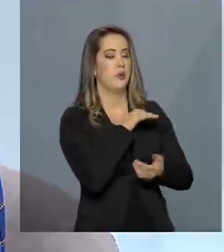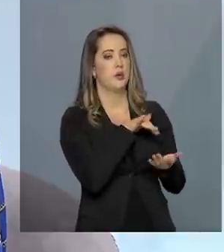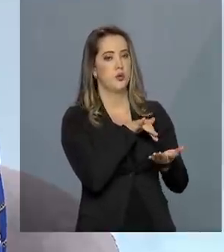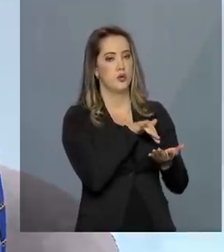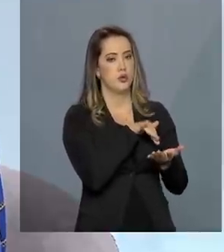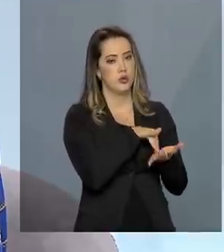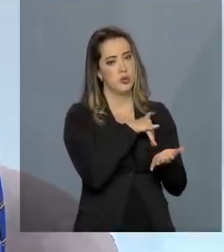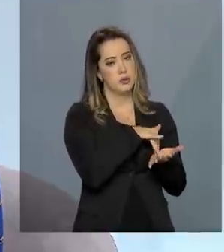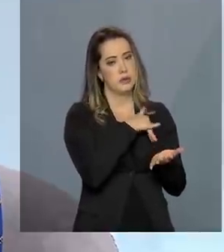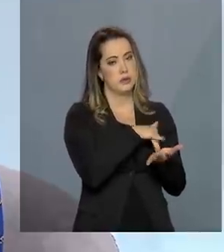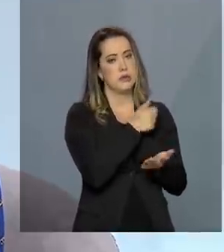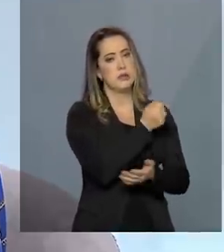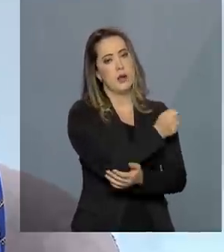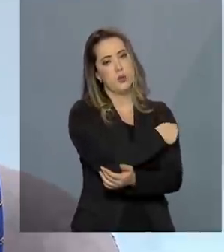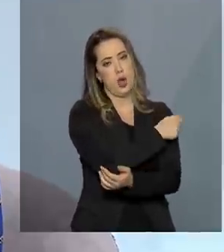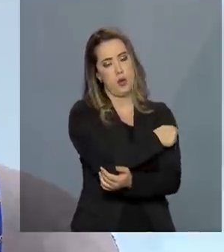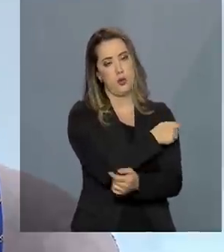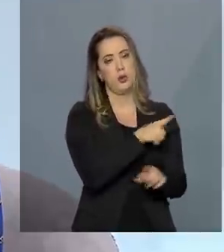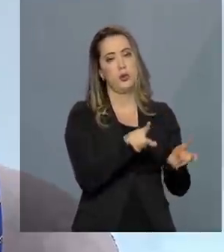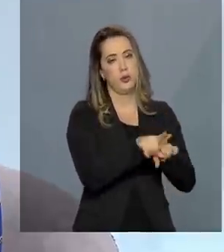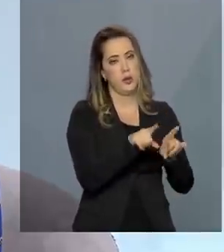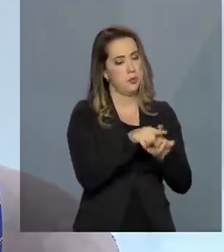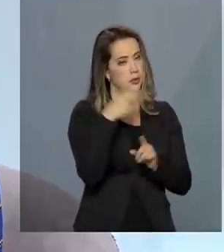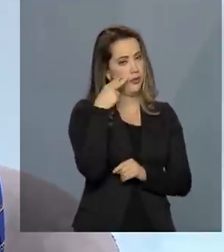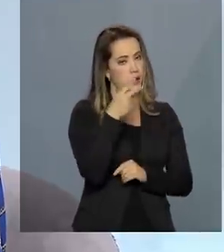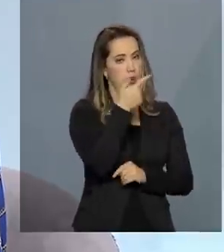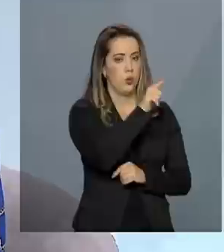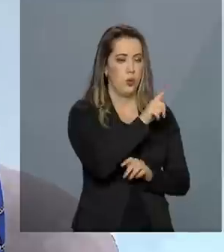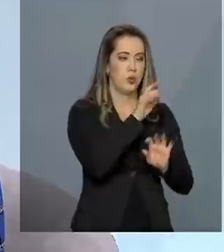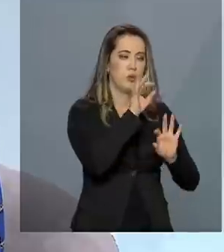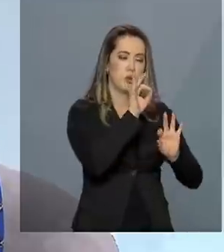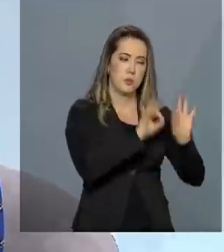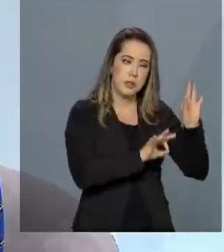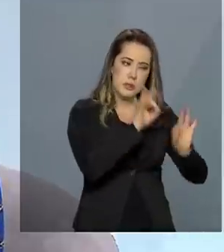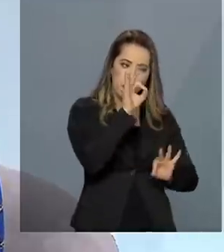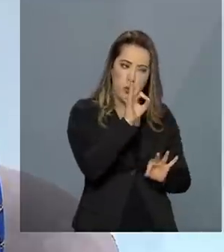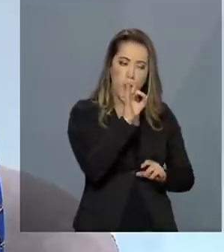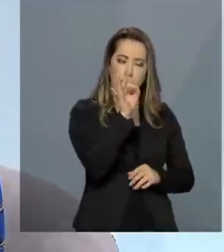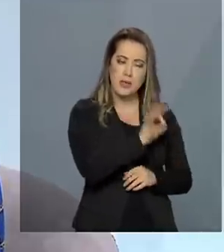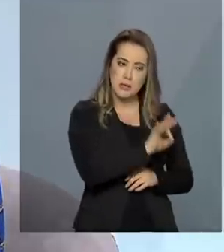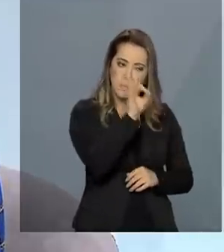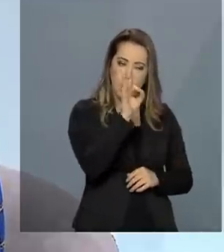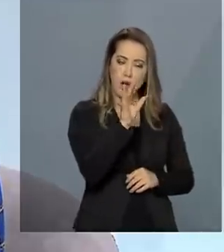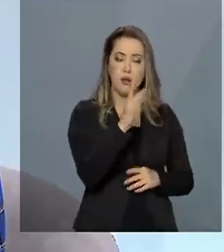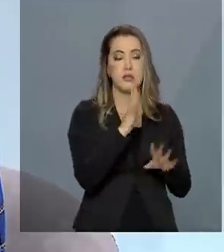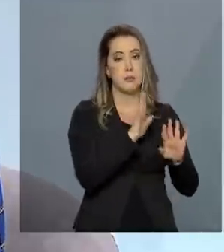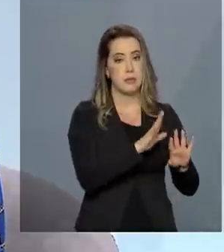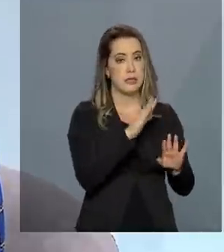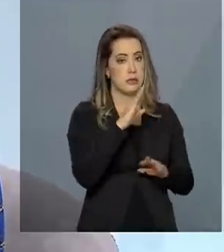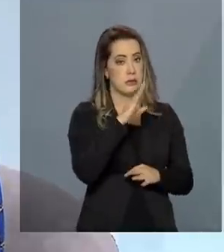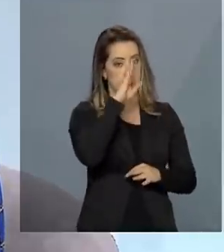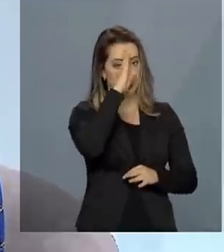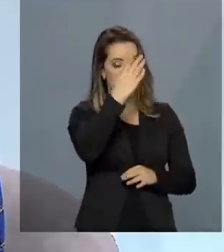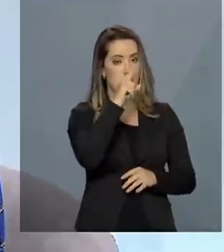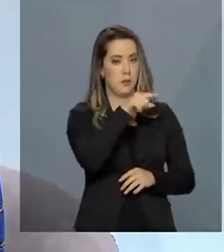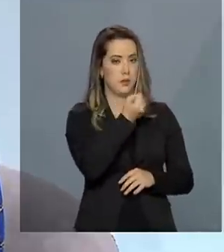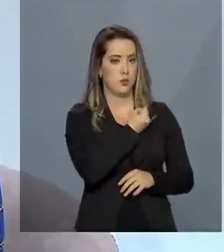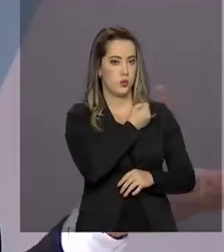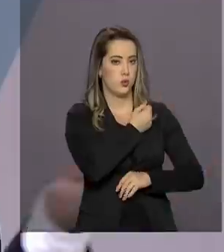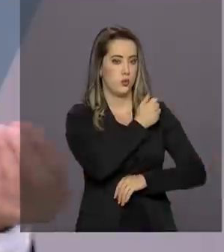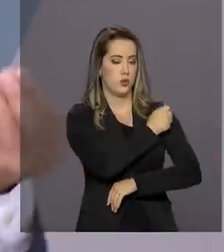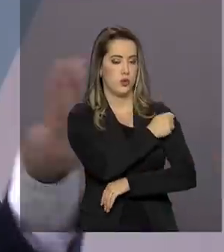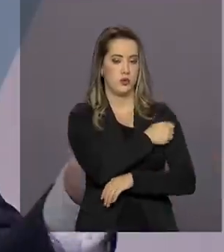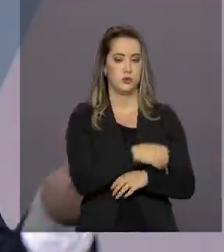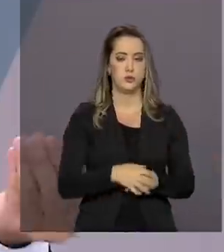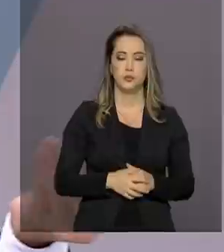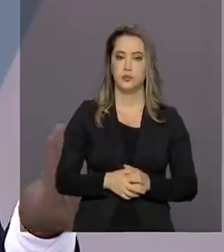das redes. Também considerando outras ponderações, mas sobretudo a quantidade de matrículas. o censo